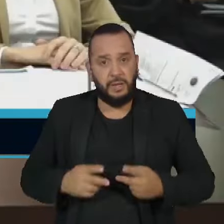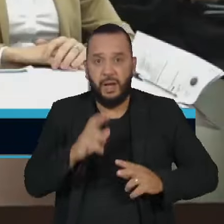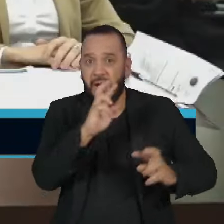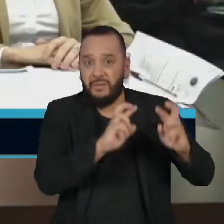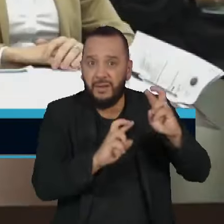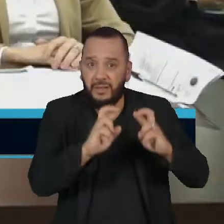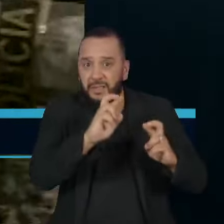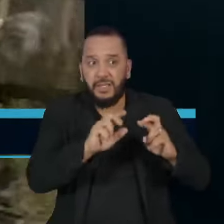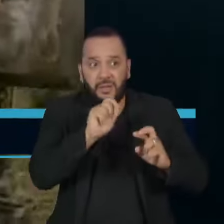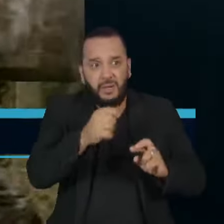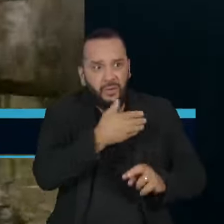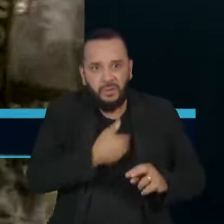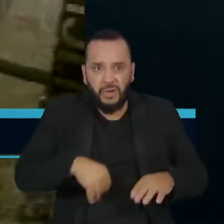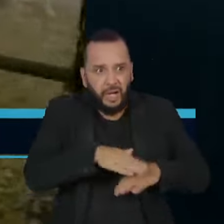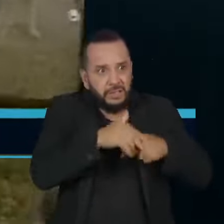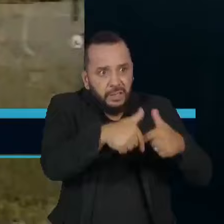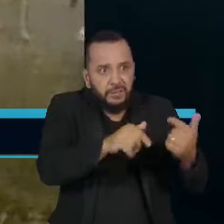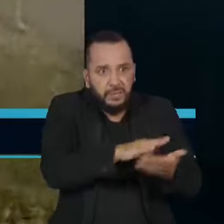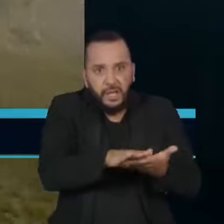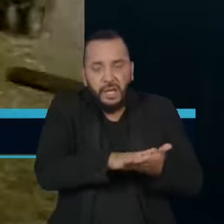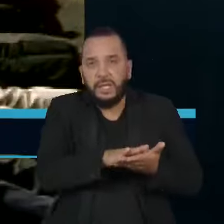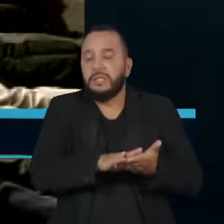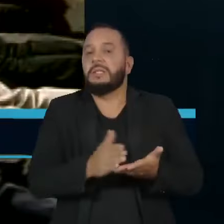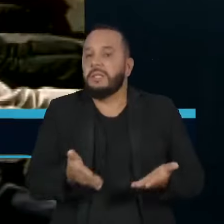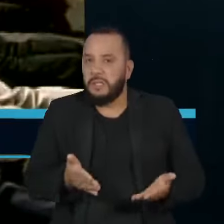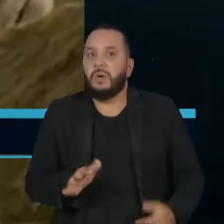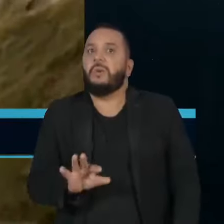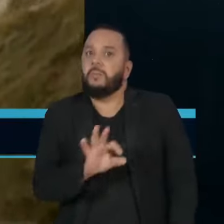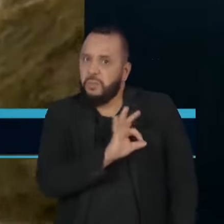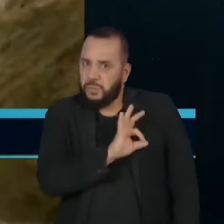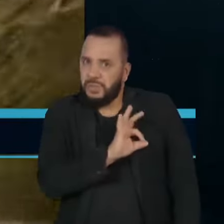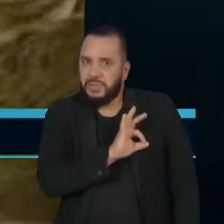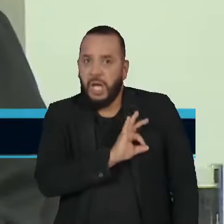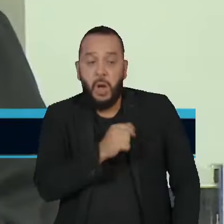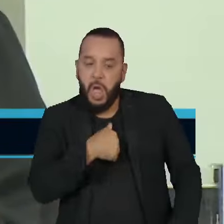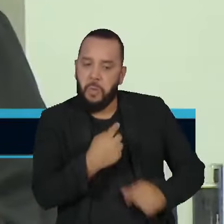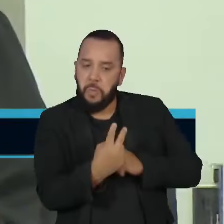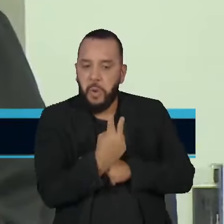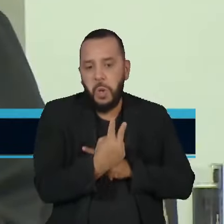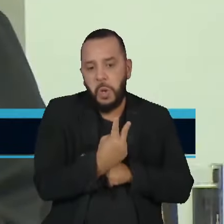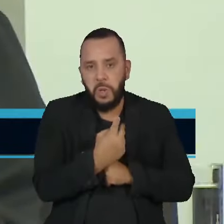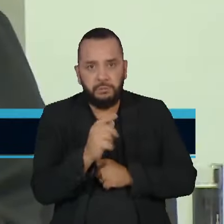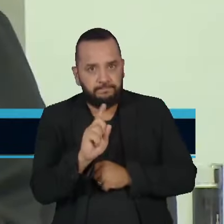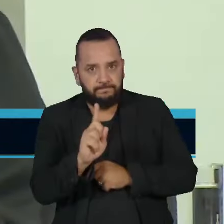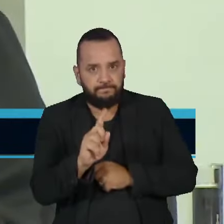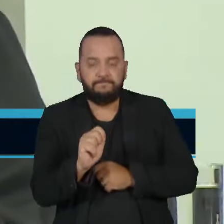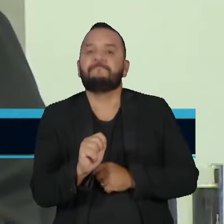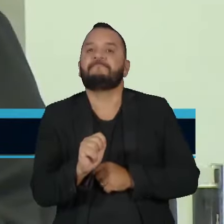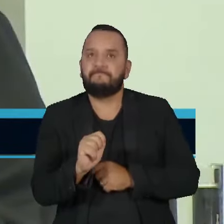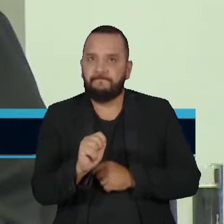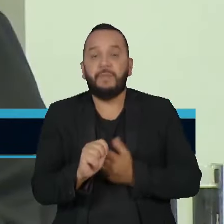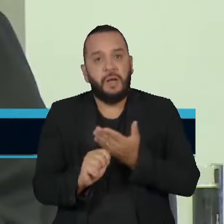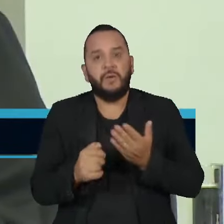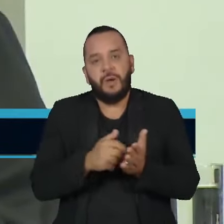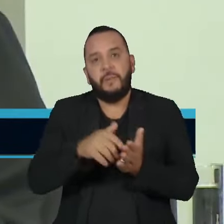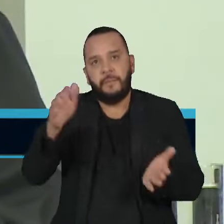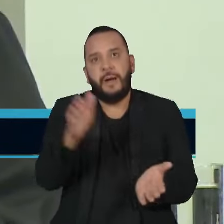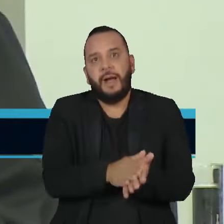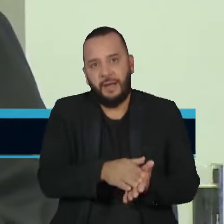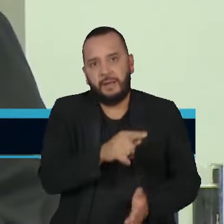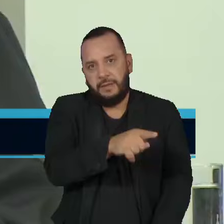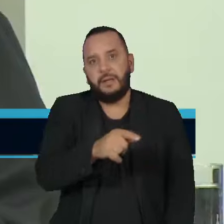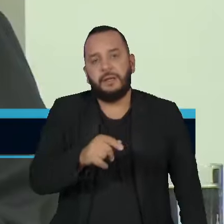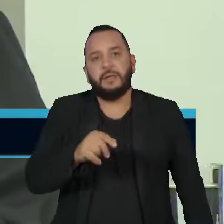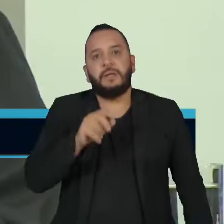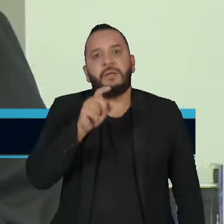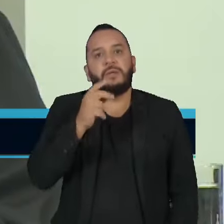há omissão do Estado. Para os juízes, o policial não agiu em legítima defesa, e a Corte determinou o pagamento de cerca de R